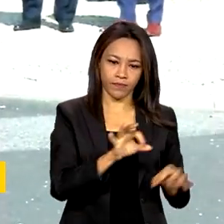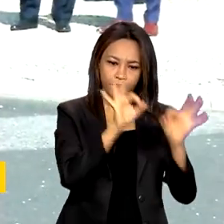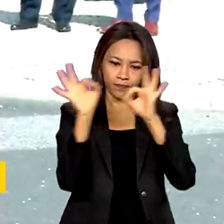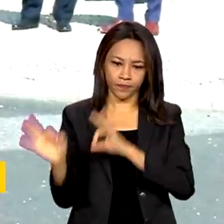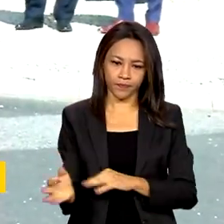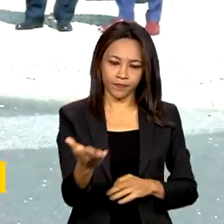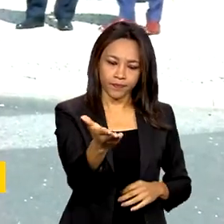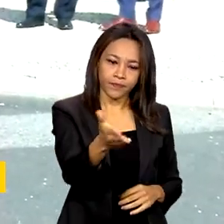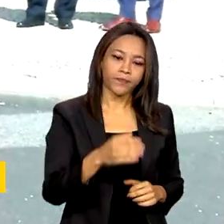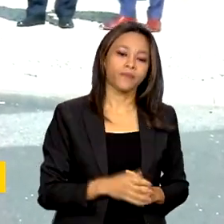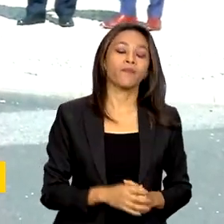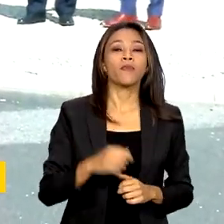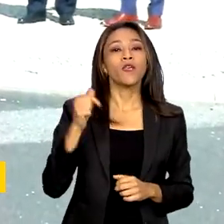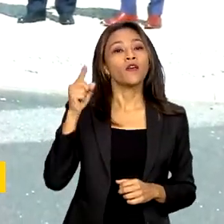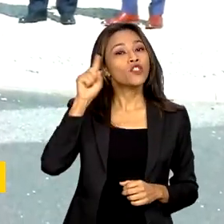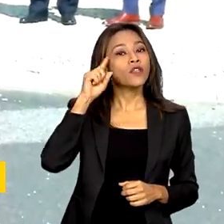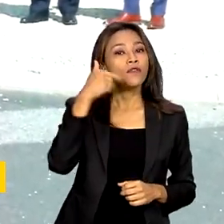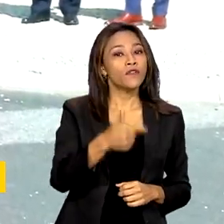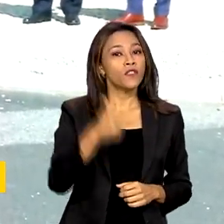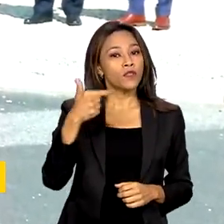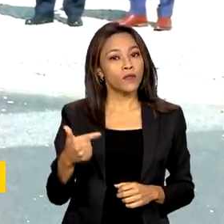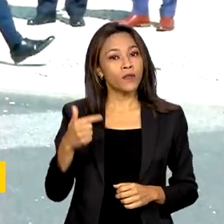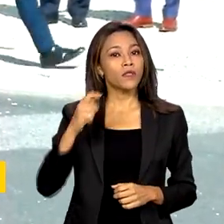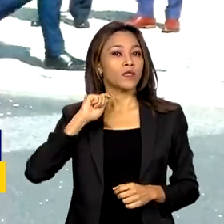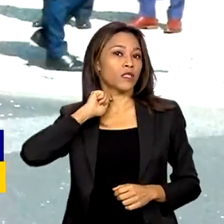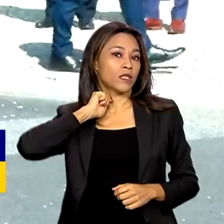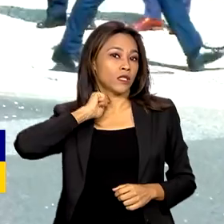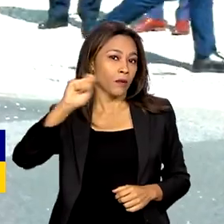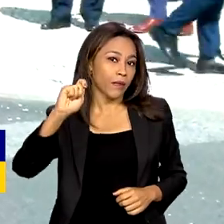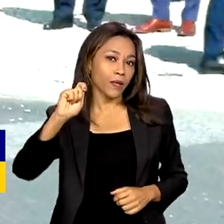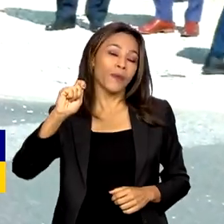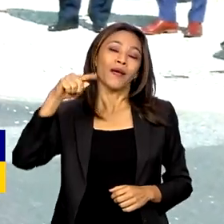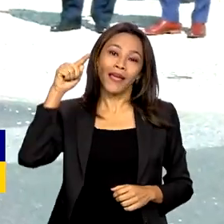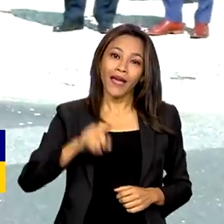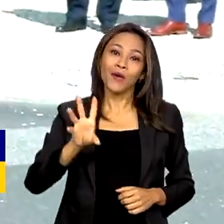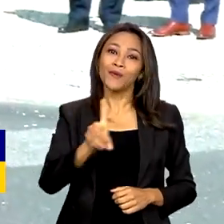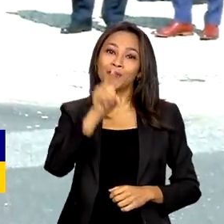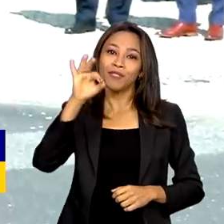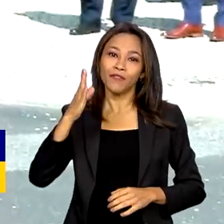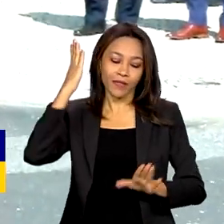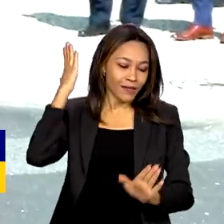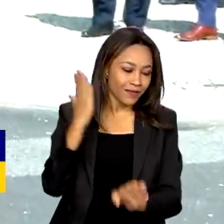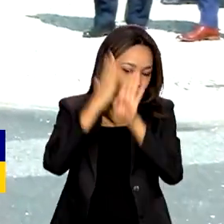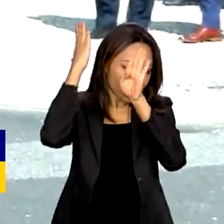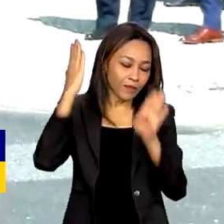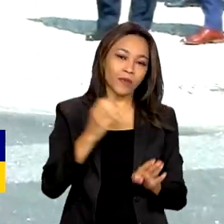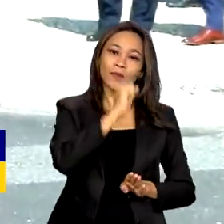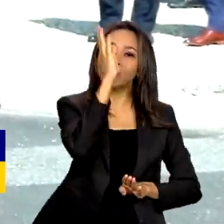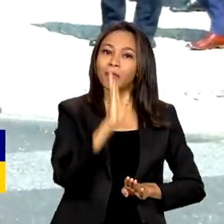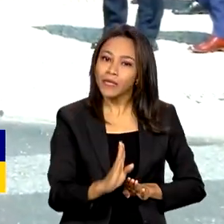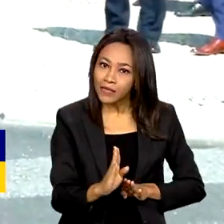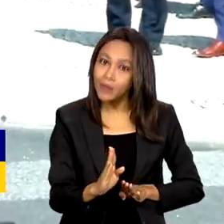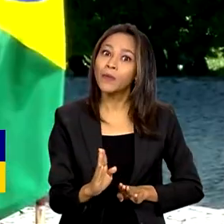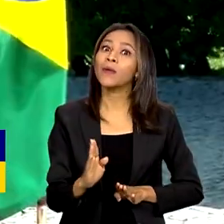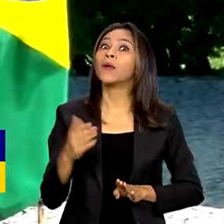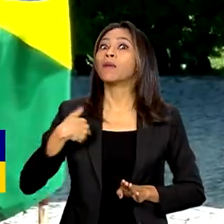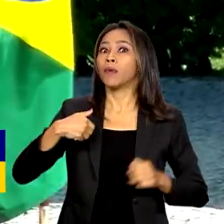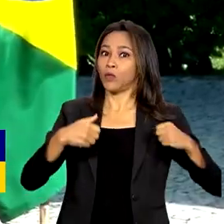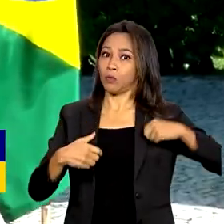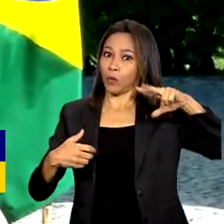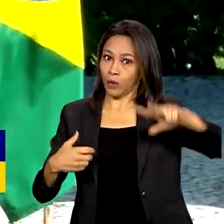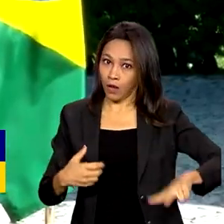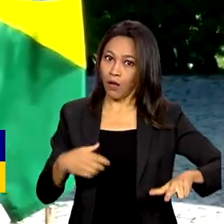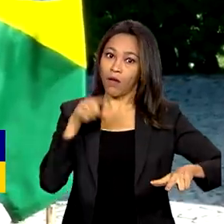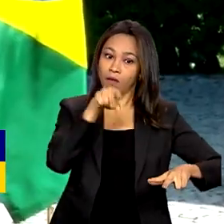Justamente em 22 de abril, a data magna do descobrimento do Brasil pelos portugueses é que o presidente Luiz